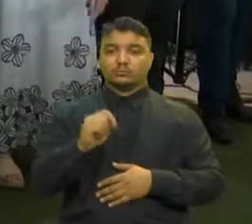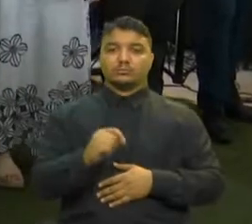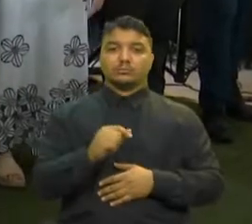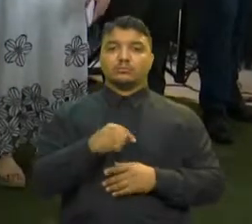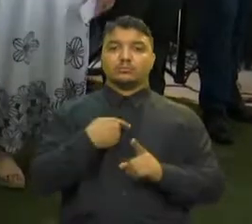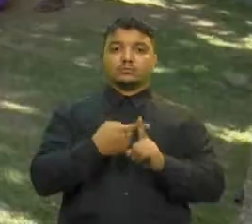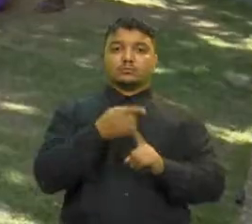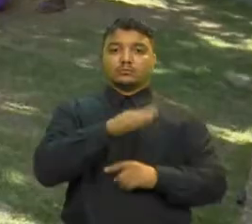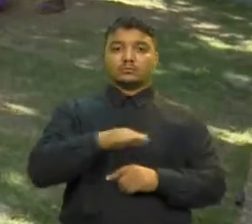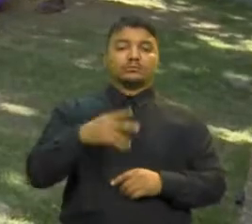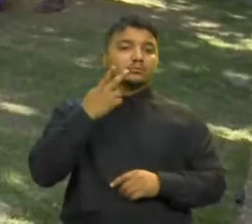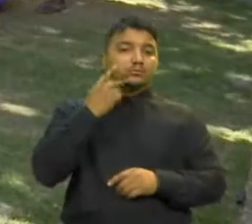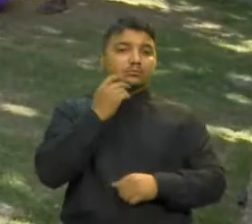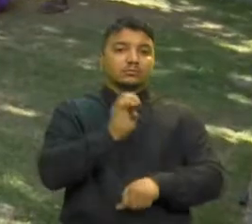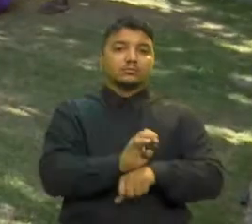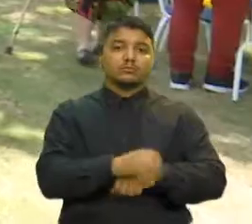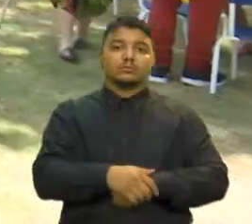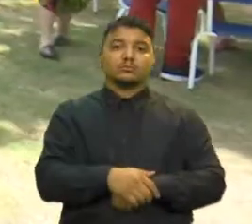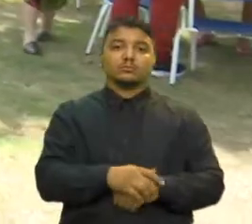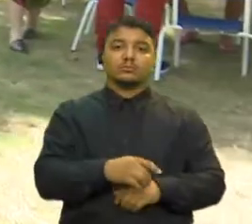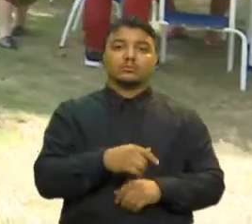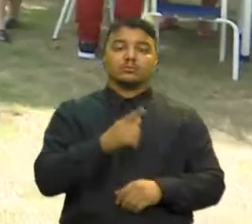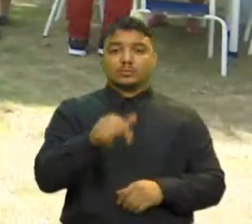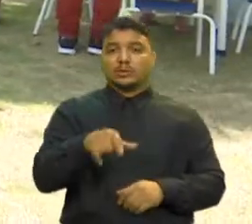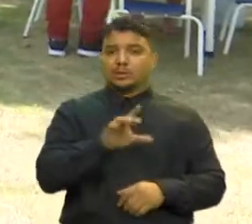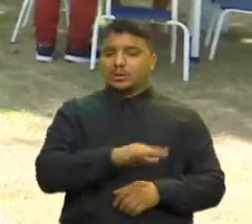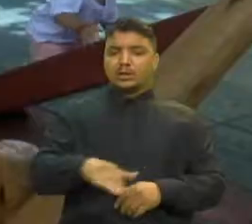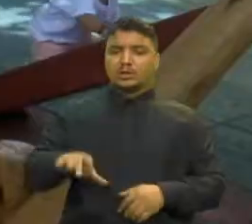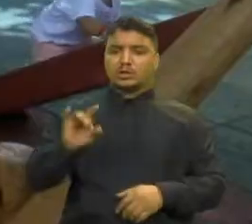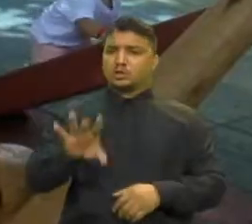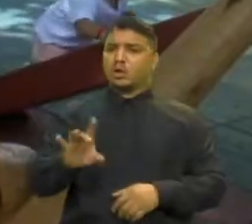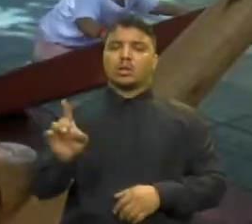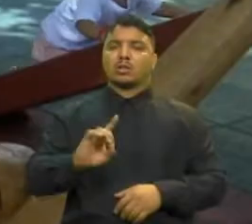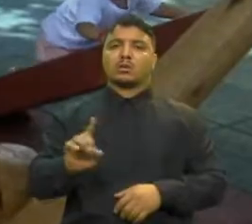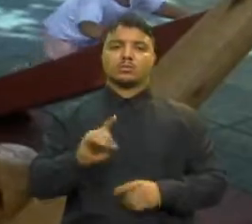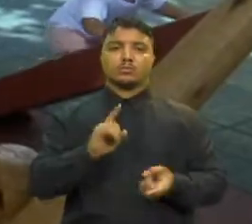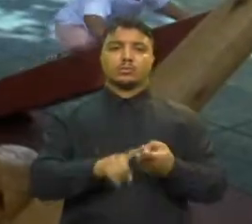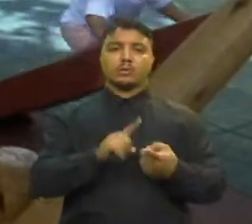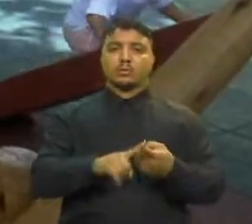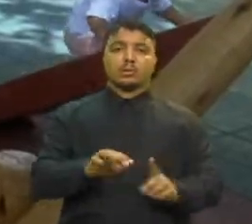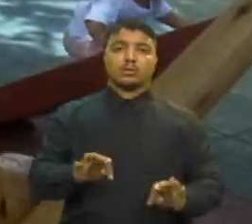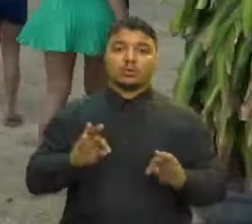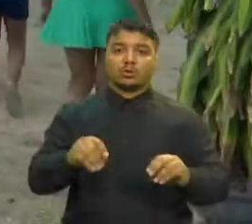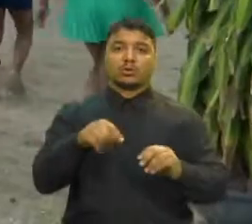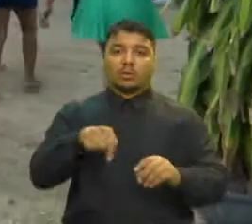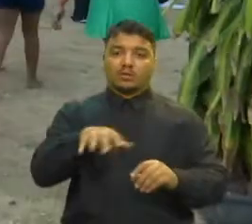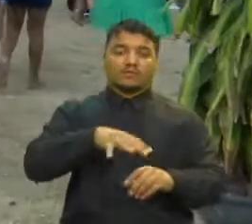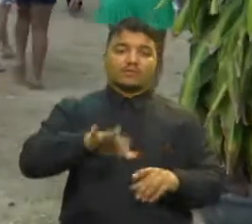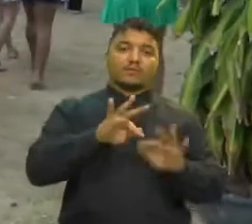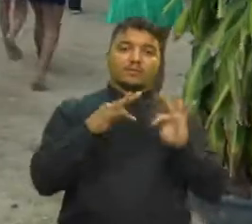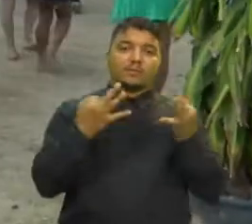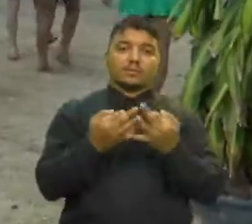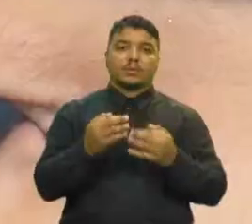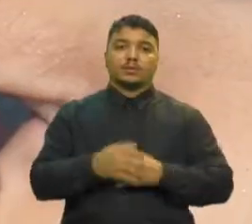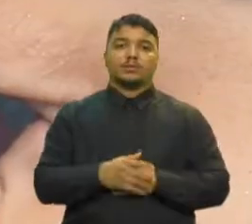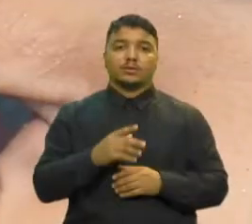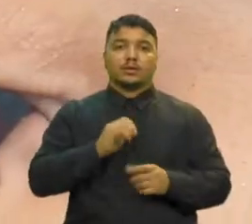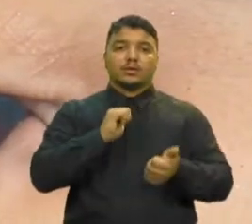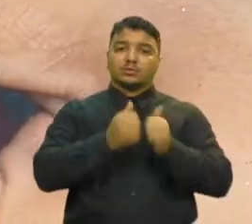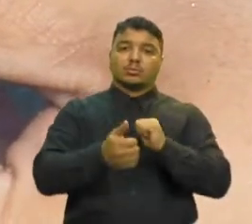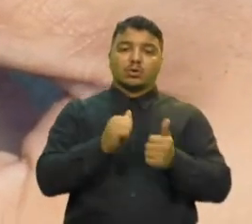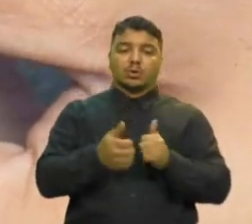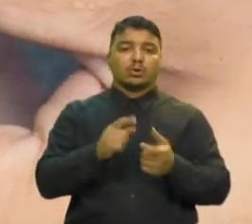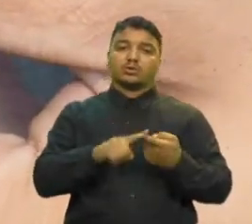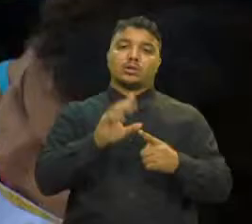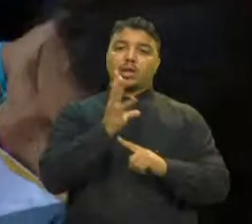do Ceará será um espaço não só para as crianças Mas também para toda a família Oficinas de esporte, arte